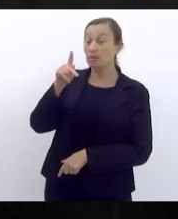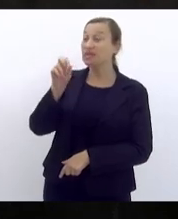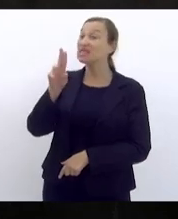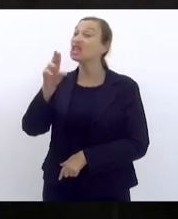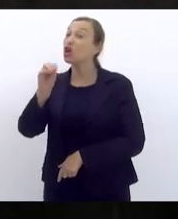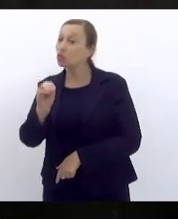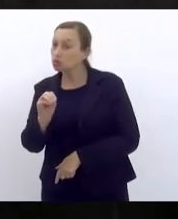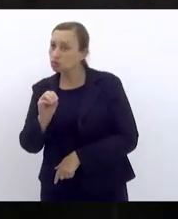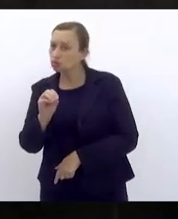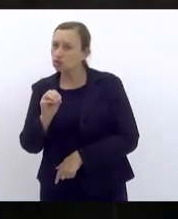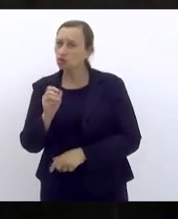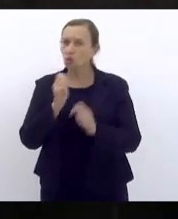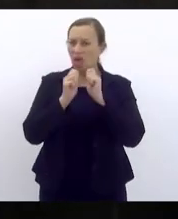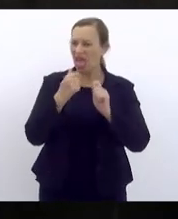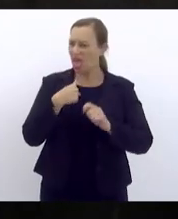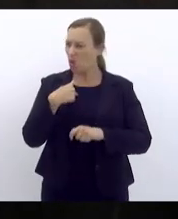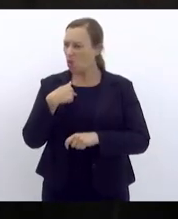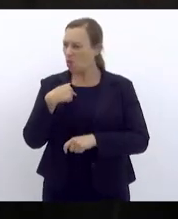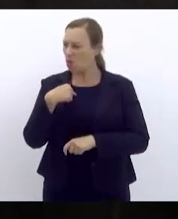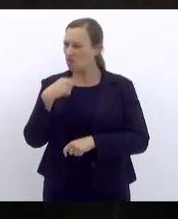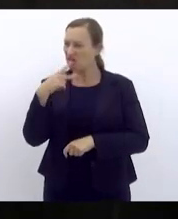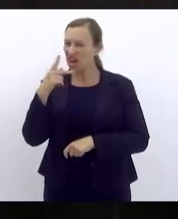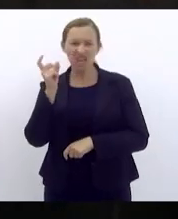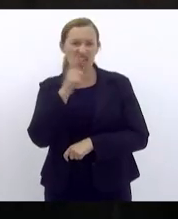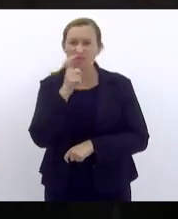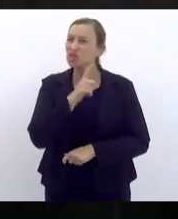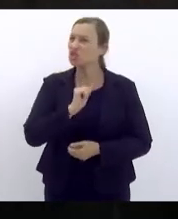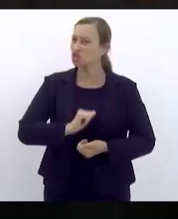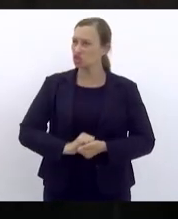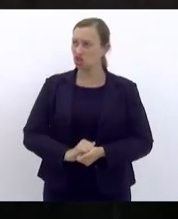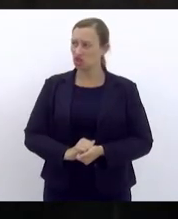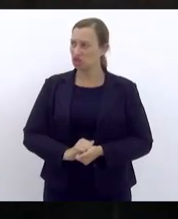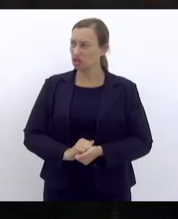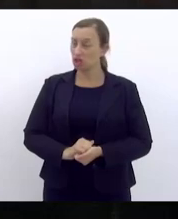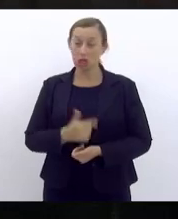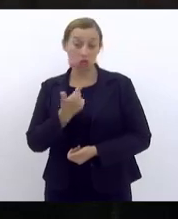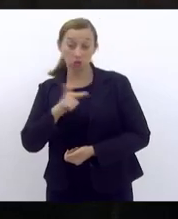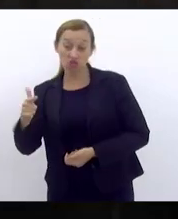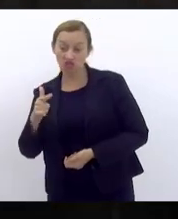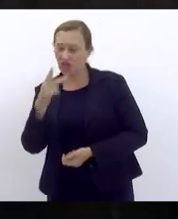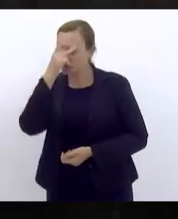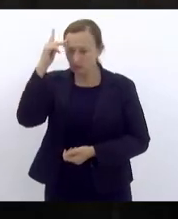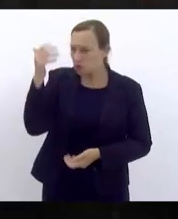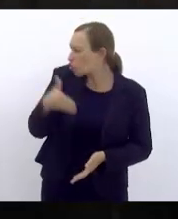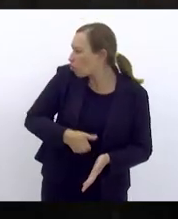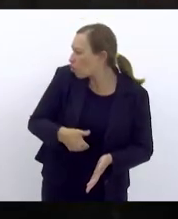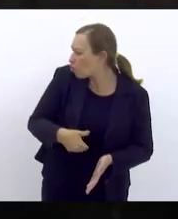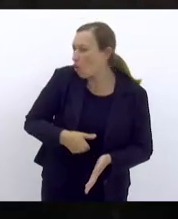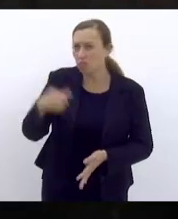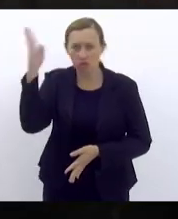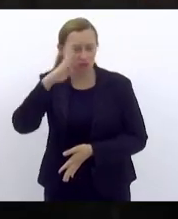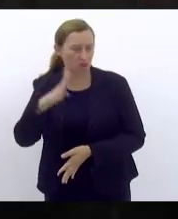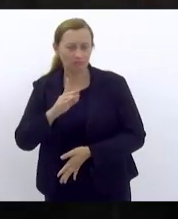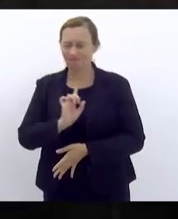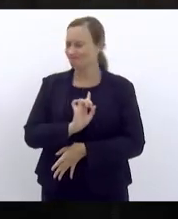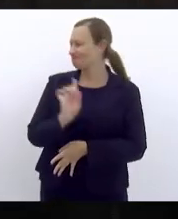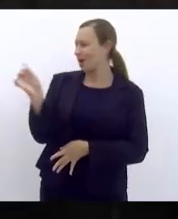eu neguei que houvessem pessoas passando fome no Brasil